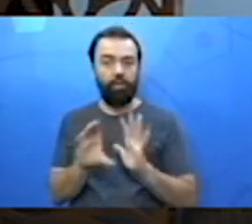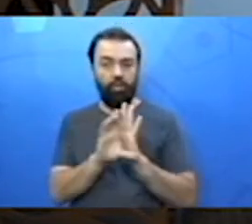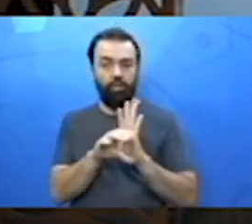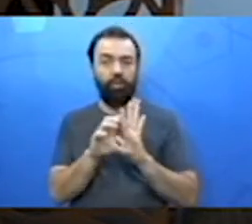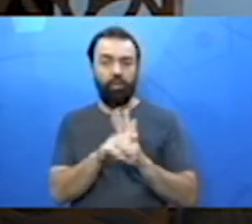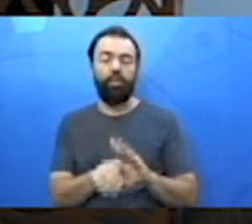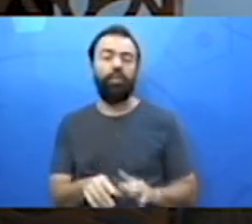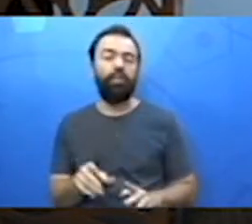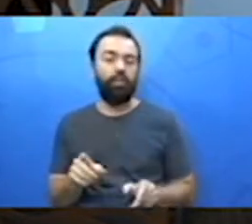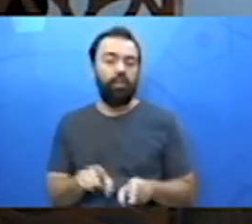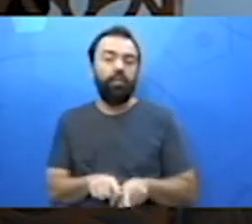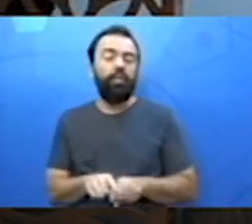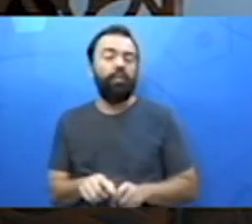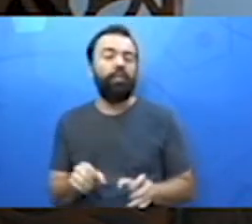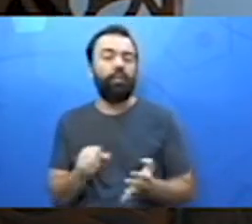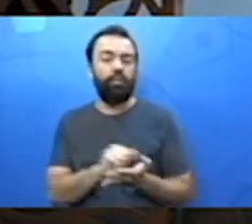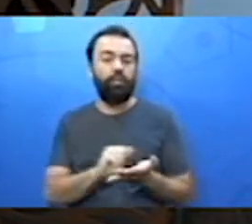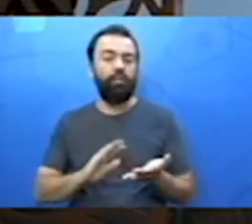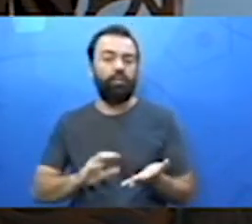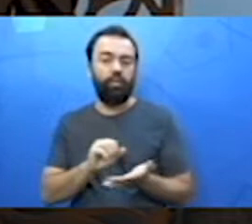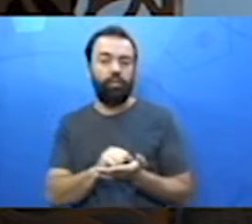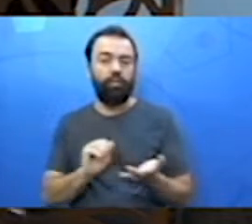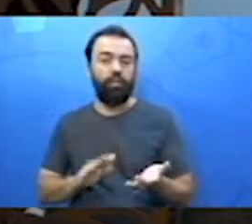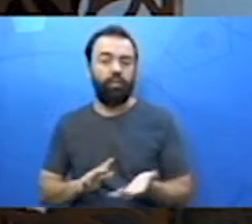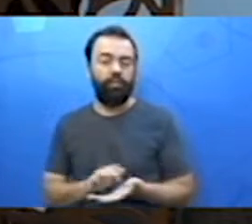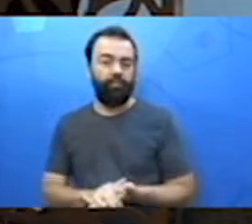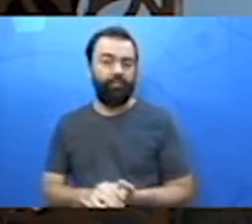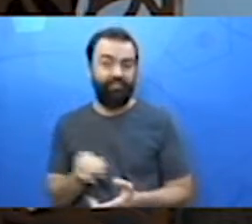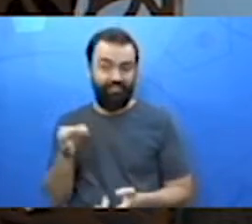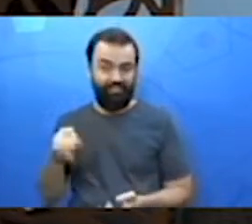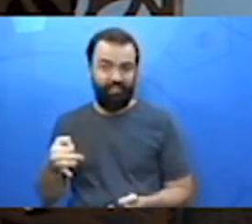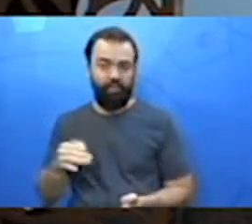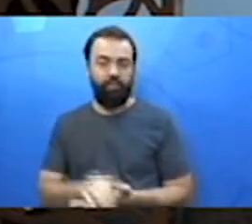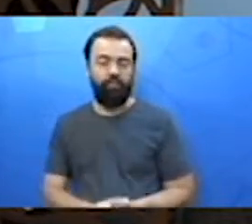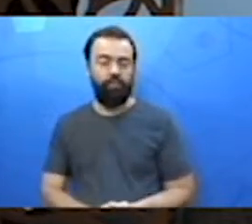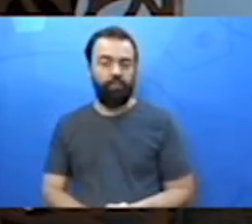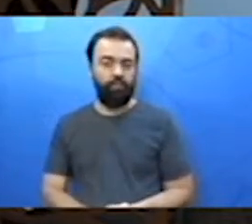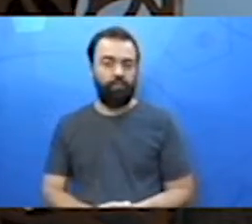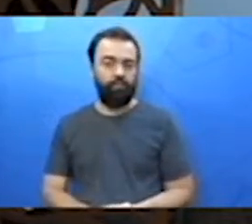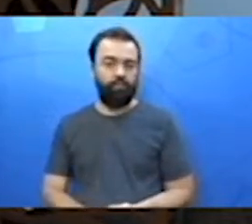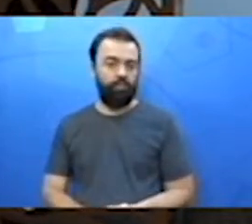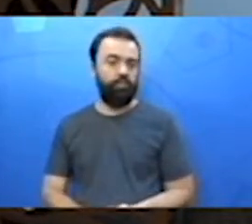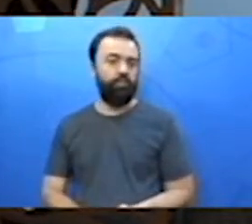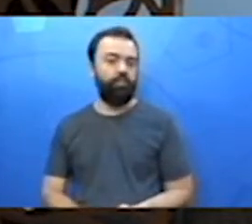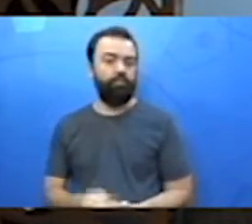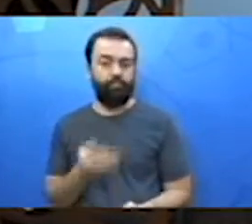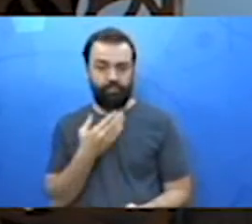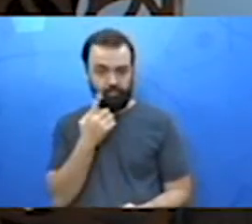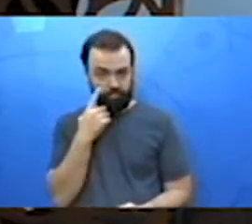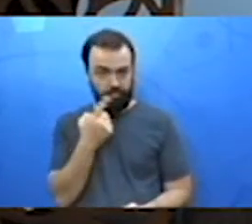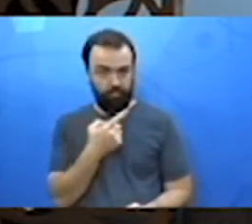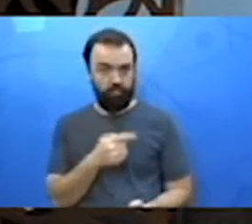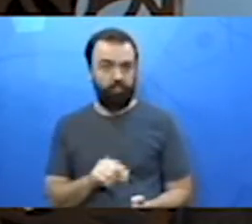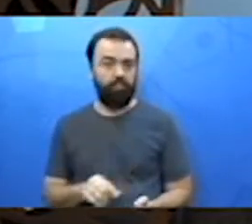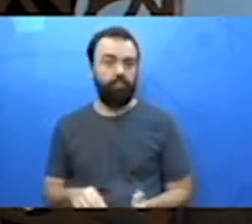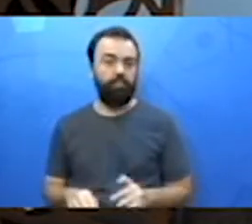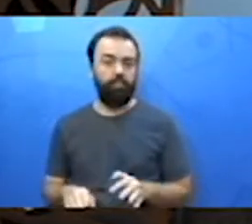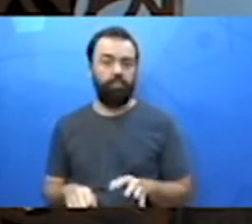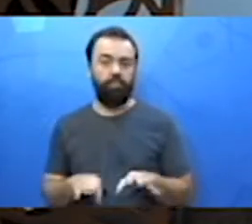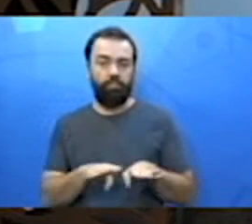as atividades, os exercícios propostos, correto? Então, olha lá, vamos lembrar,